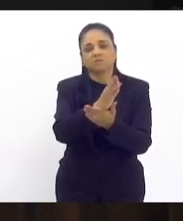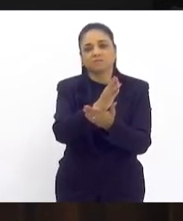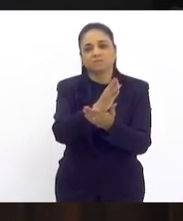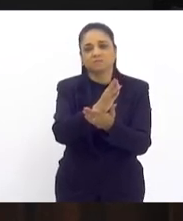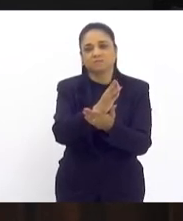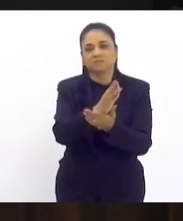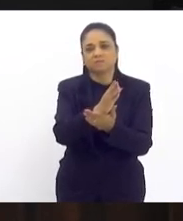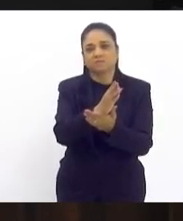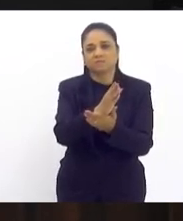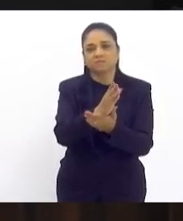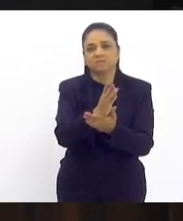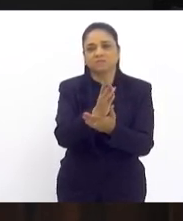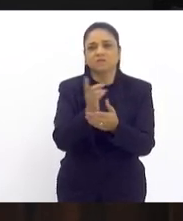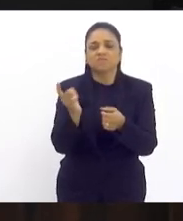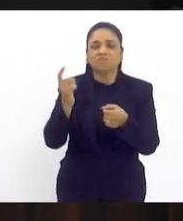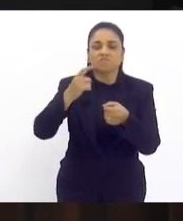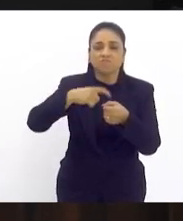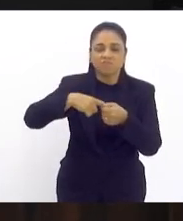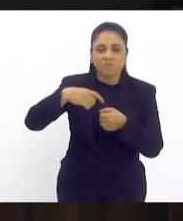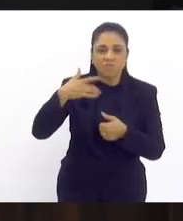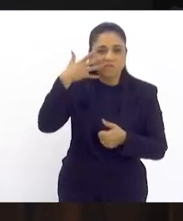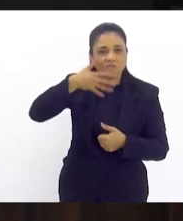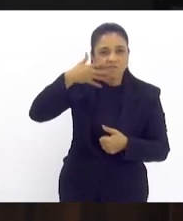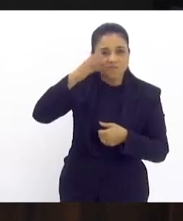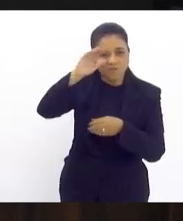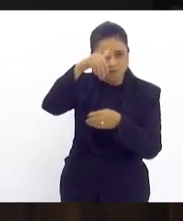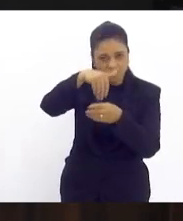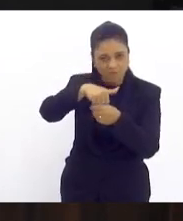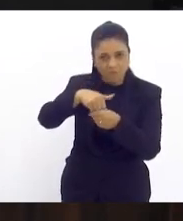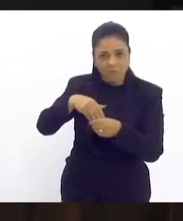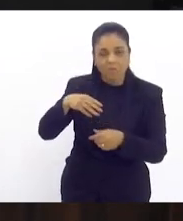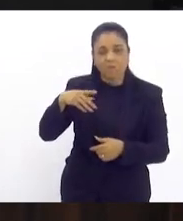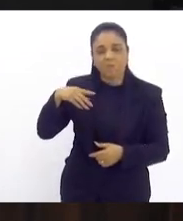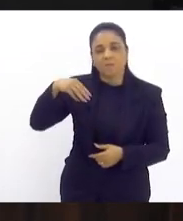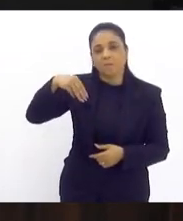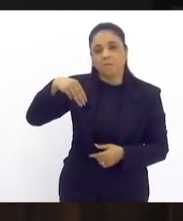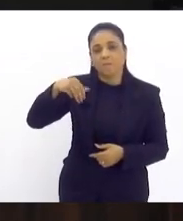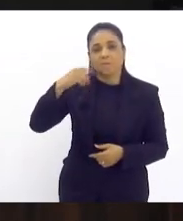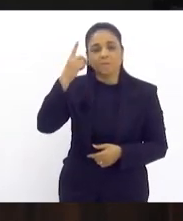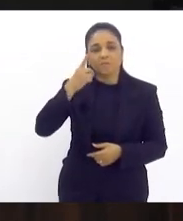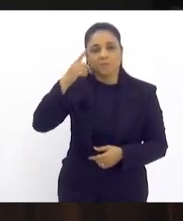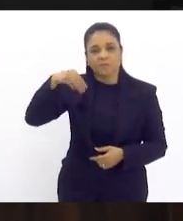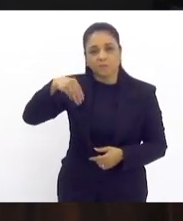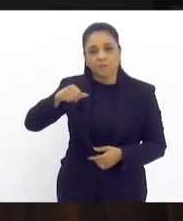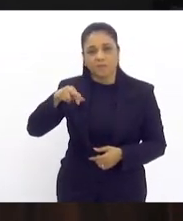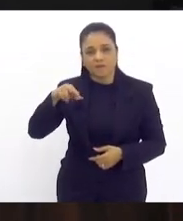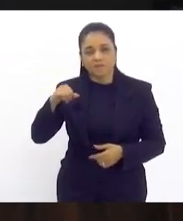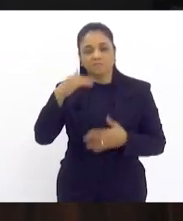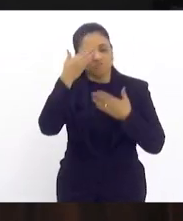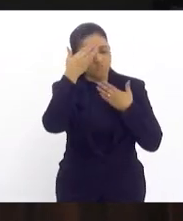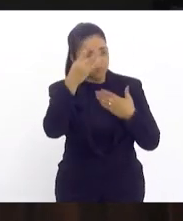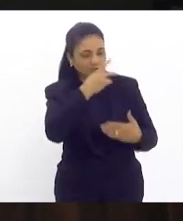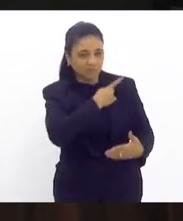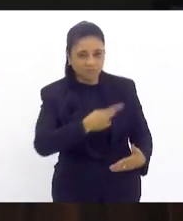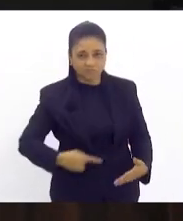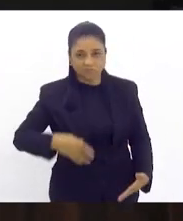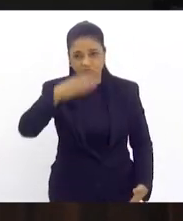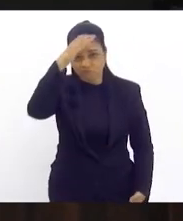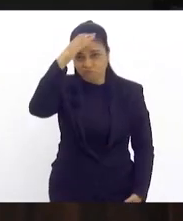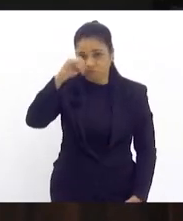Vota em segunda. Para a declaração de voto, a autora Marina do MST. Obrigada, presidenta Tia Ju.